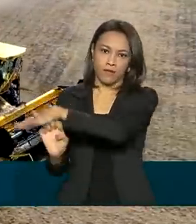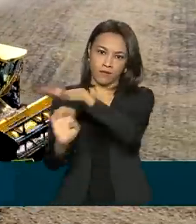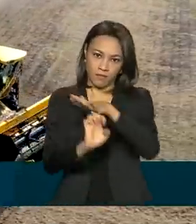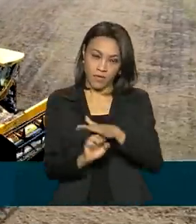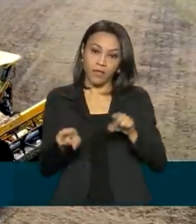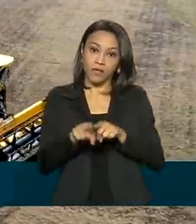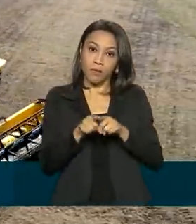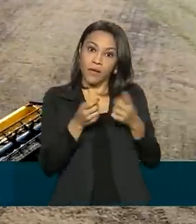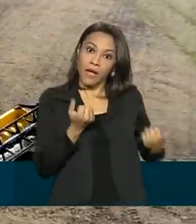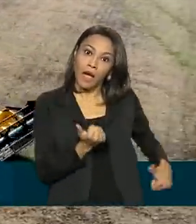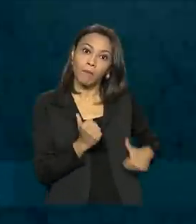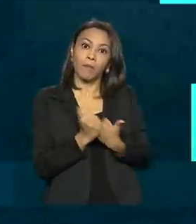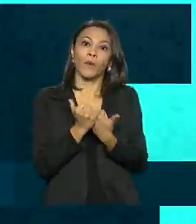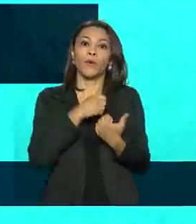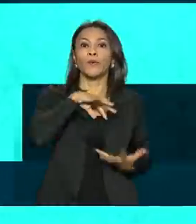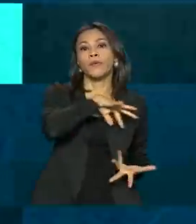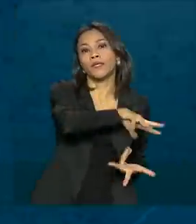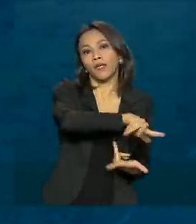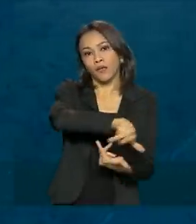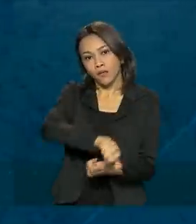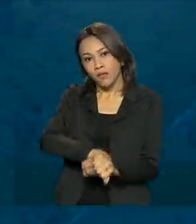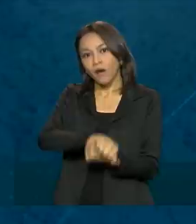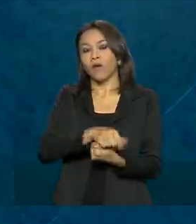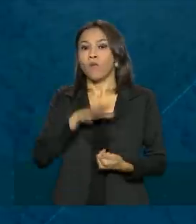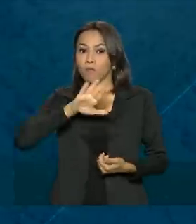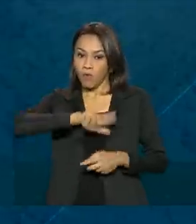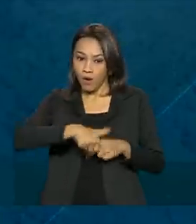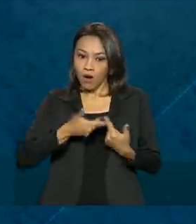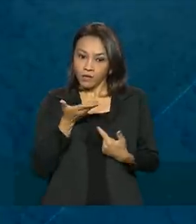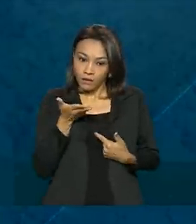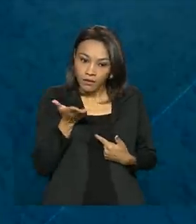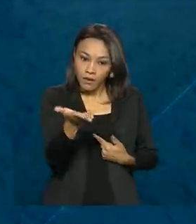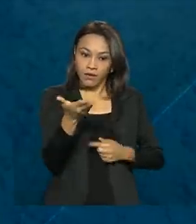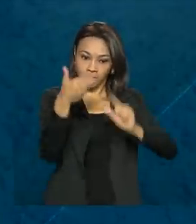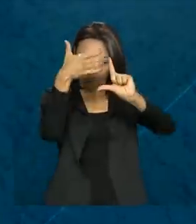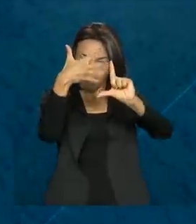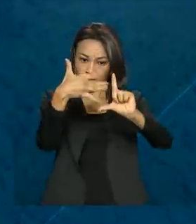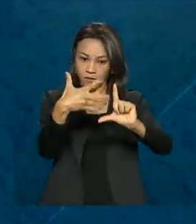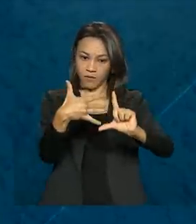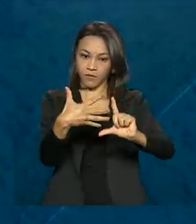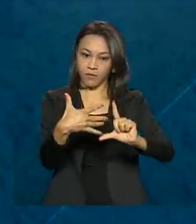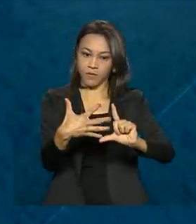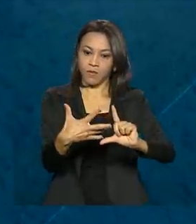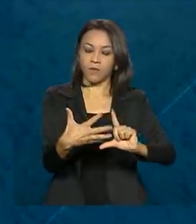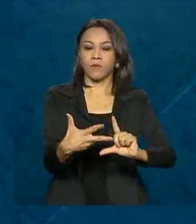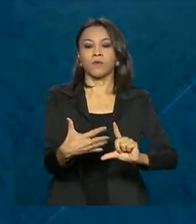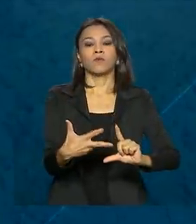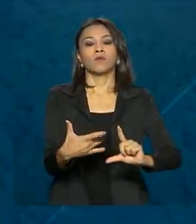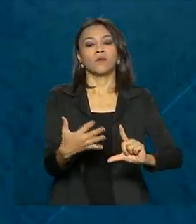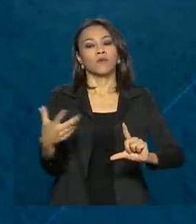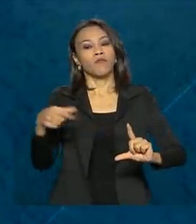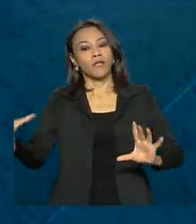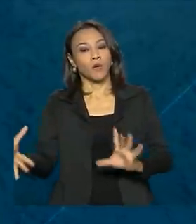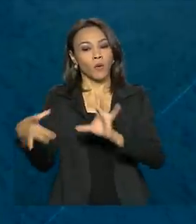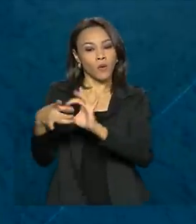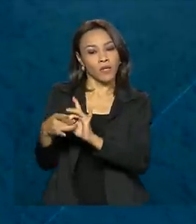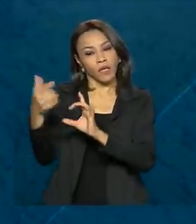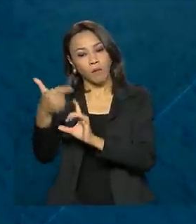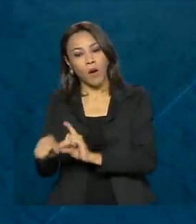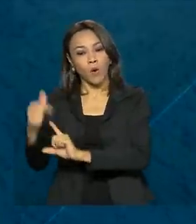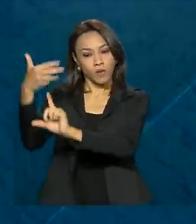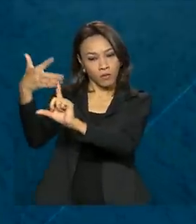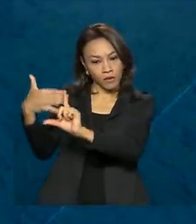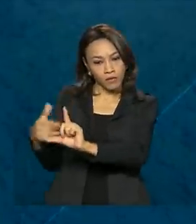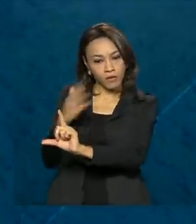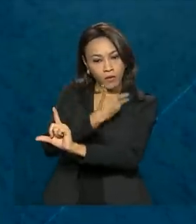cooperação internacional. Por meio da plataforma Floresta+, que será conectada à plataforma gov.br,